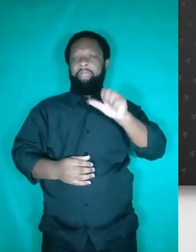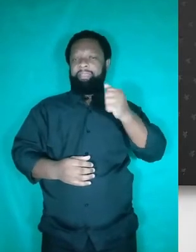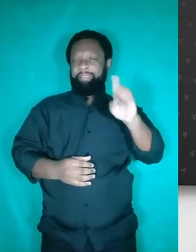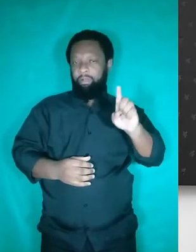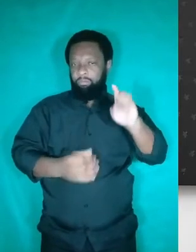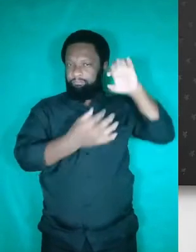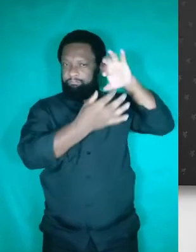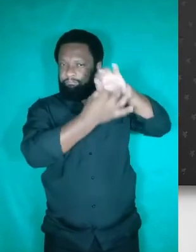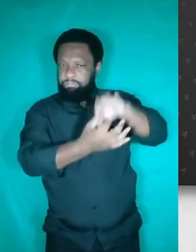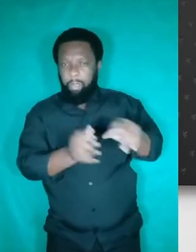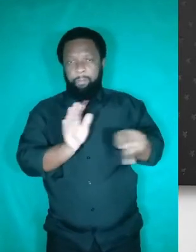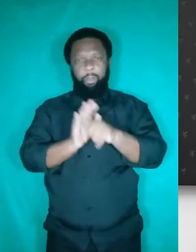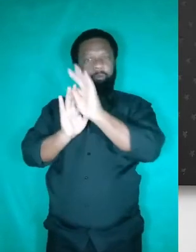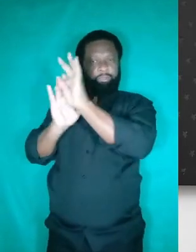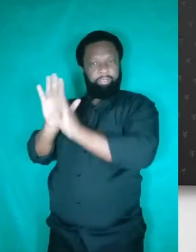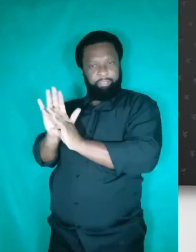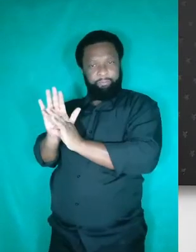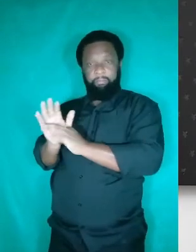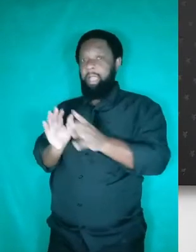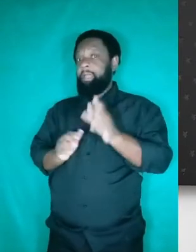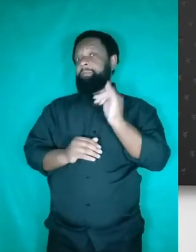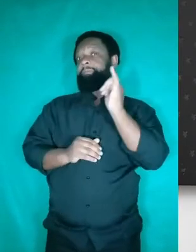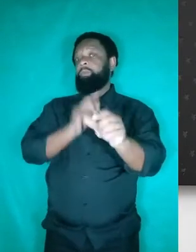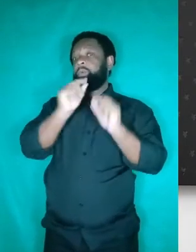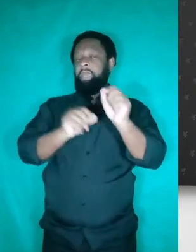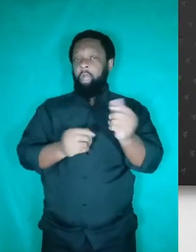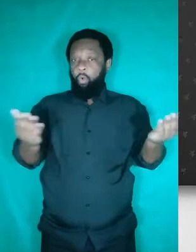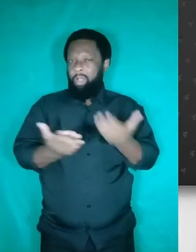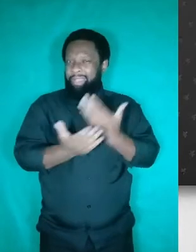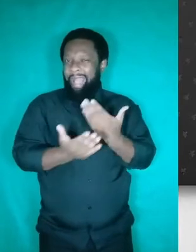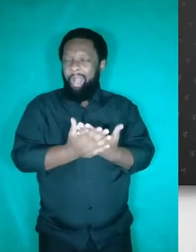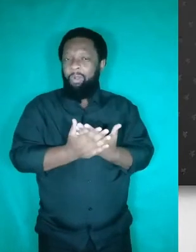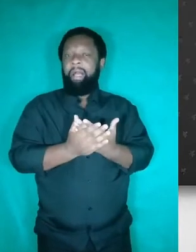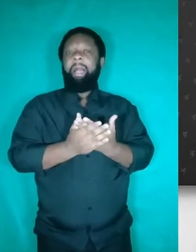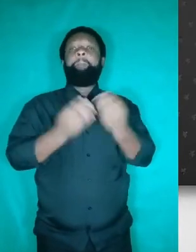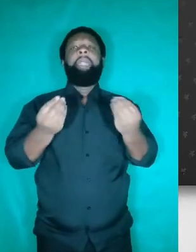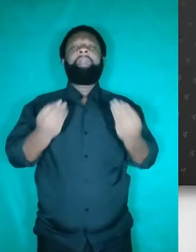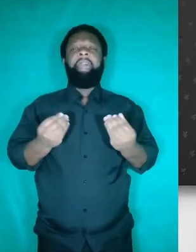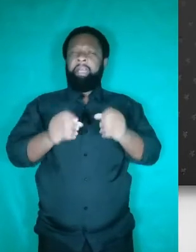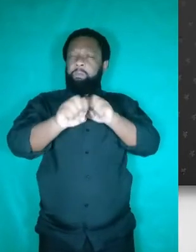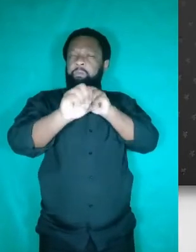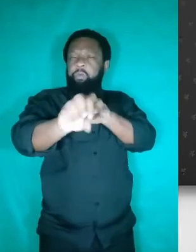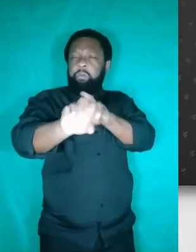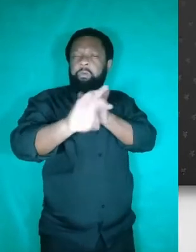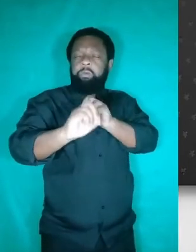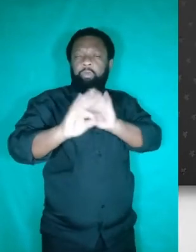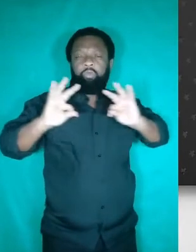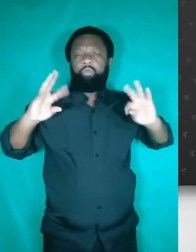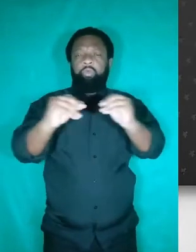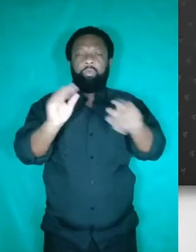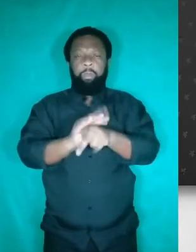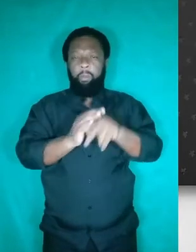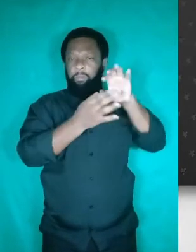observação com vocês. Essa vídeo-aula não tem o objetivo de ser uma aula de coesão, isso já foi feito